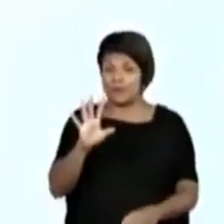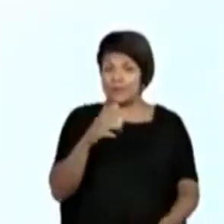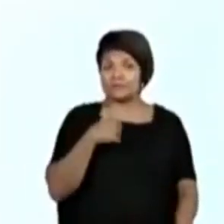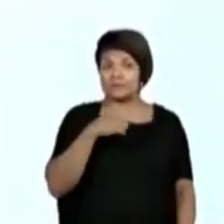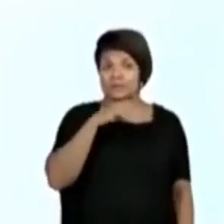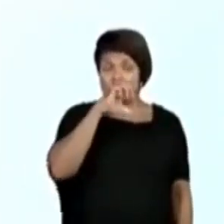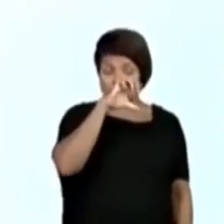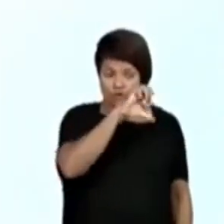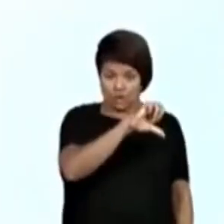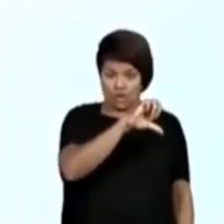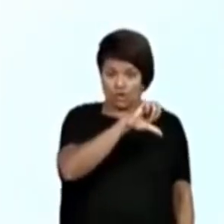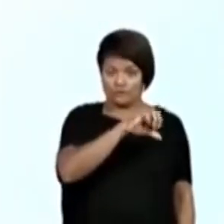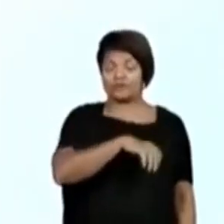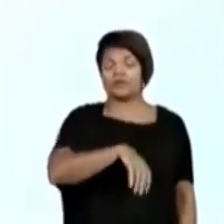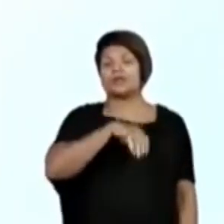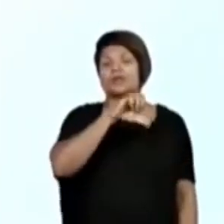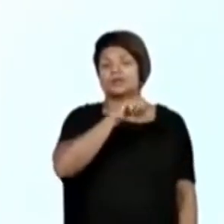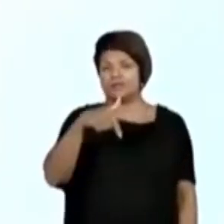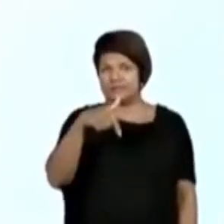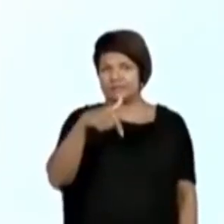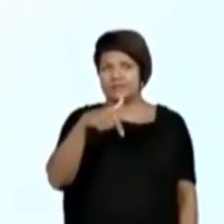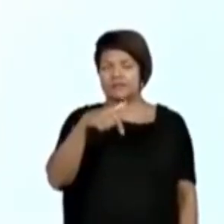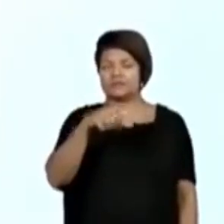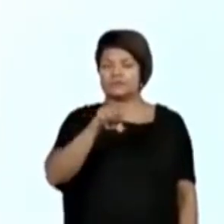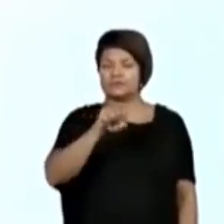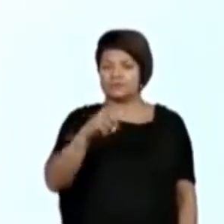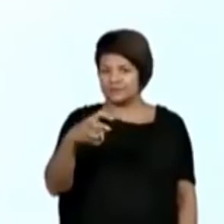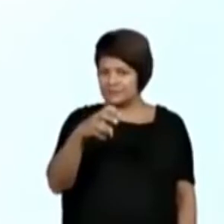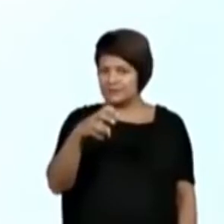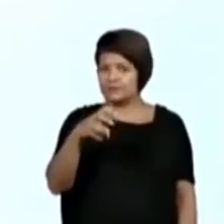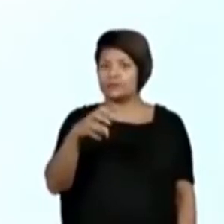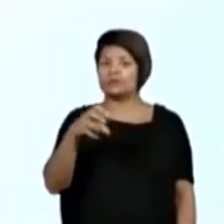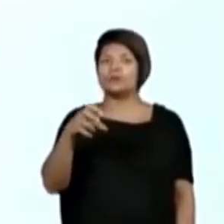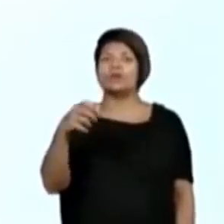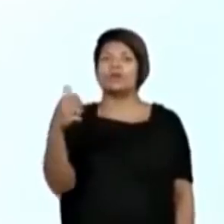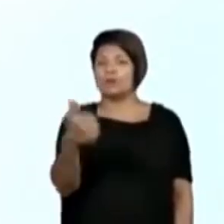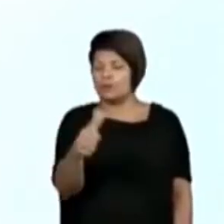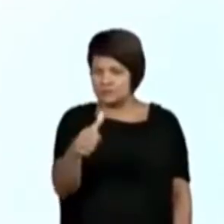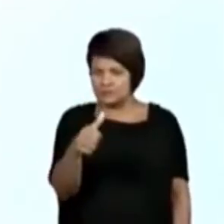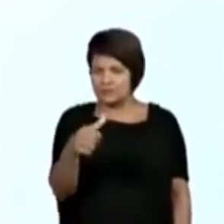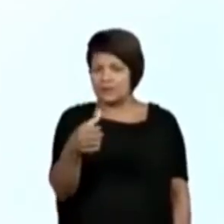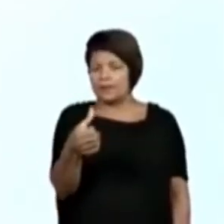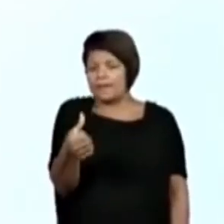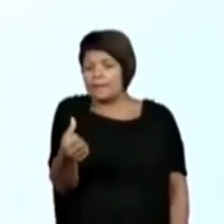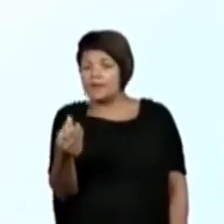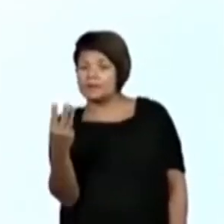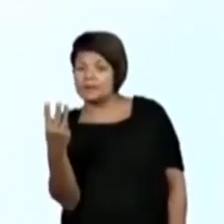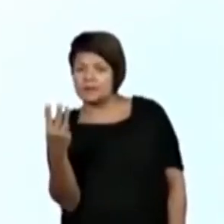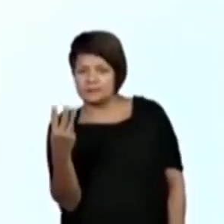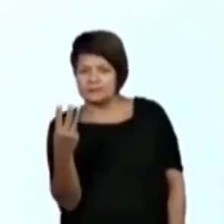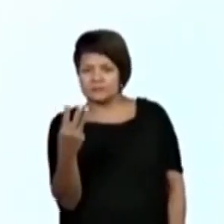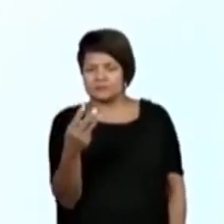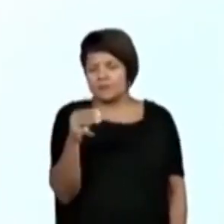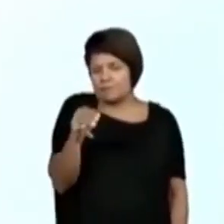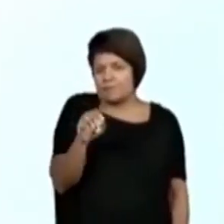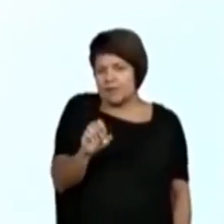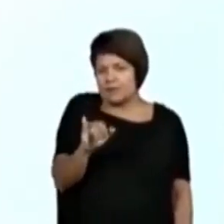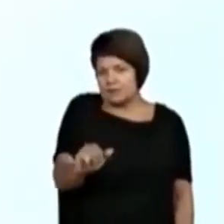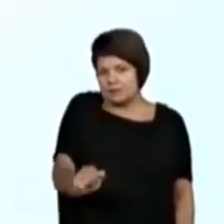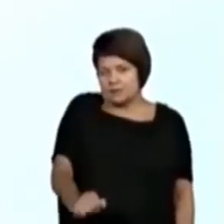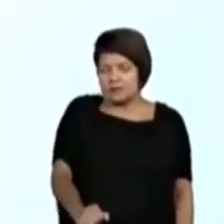97, 85, 11, meia, 3. E aí estão respondendo que o meia, porque o 6